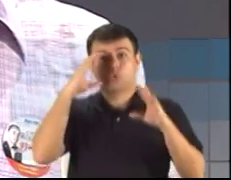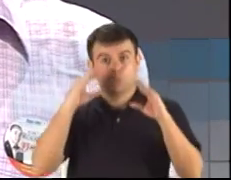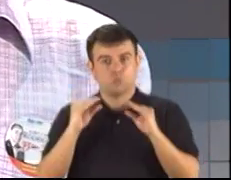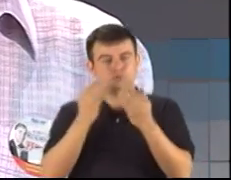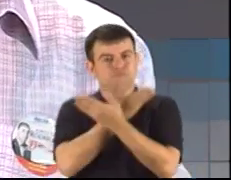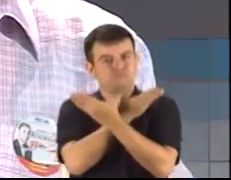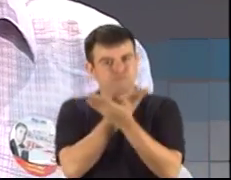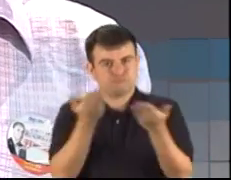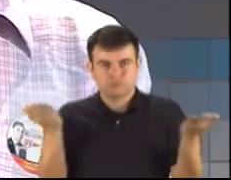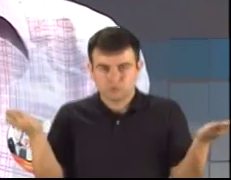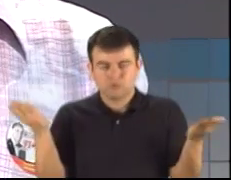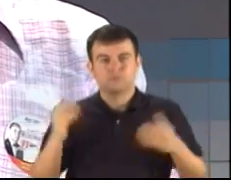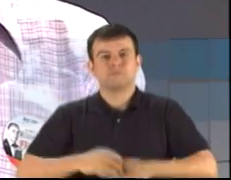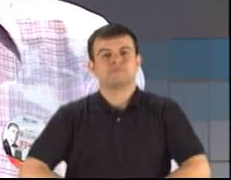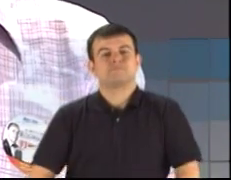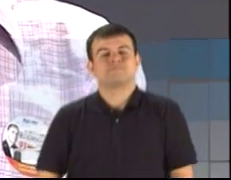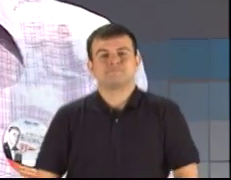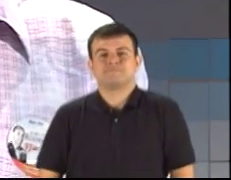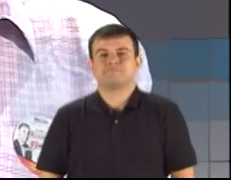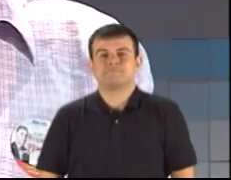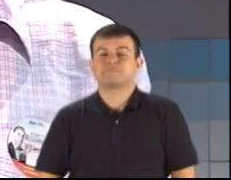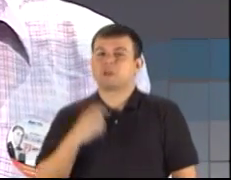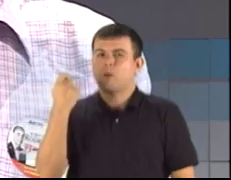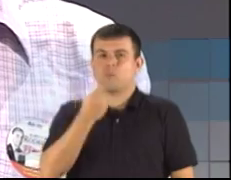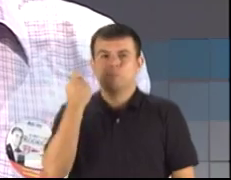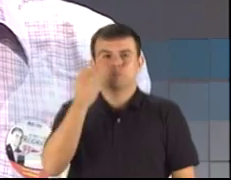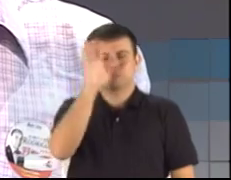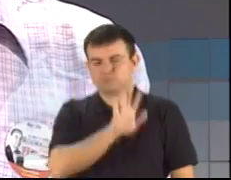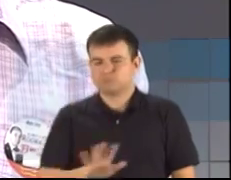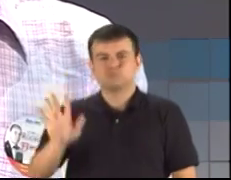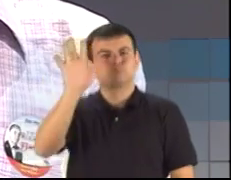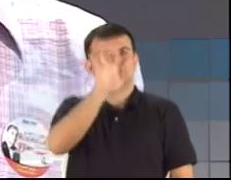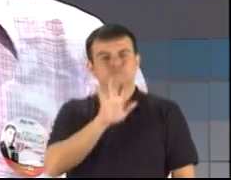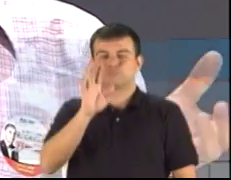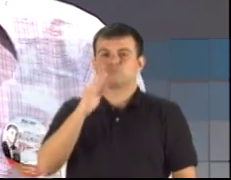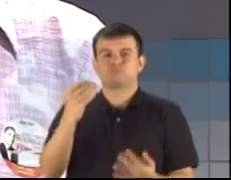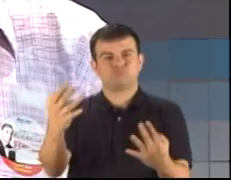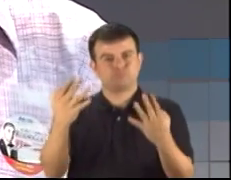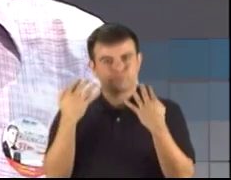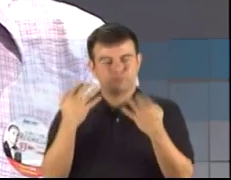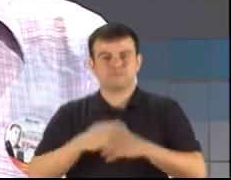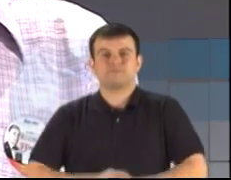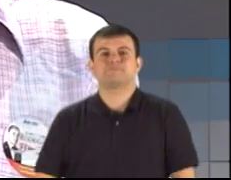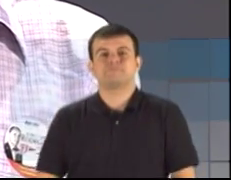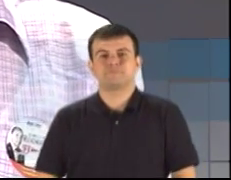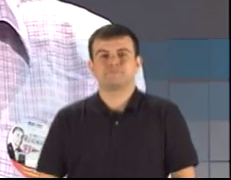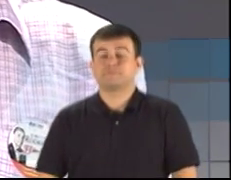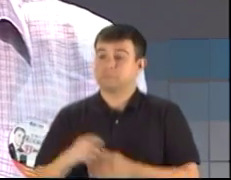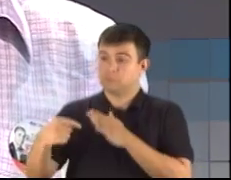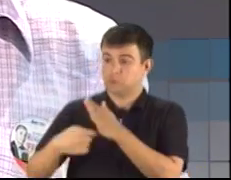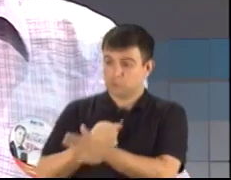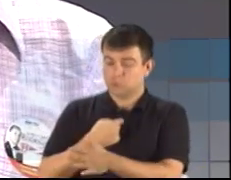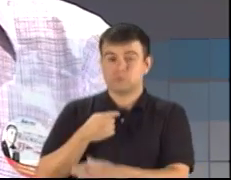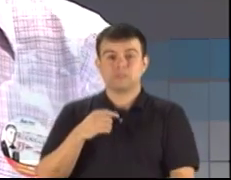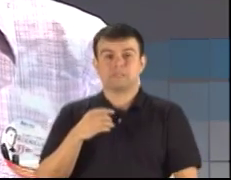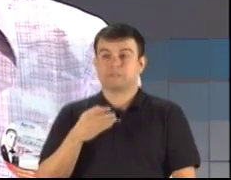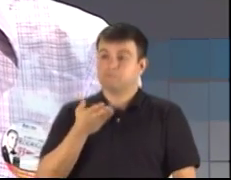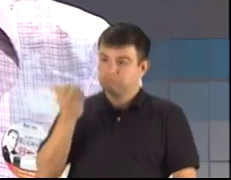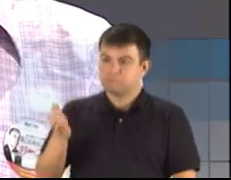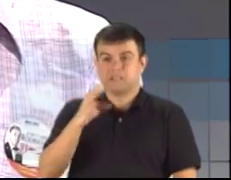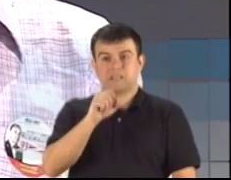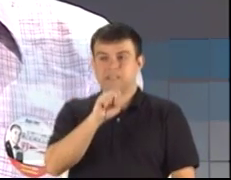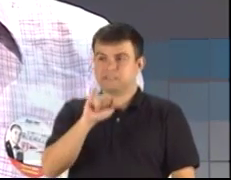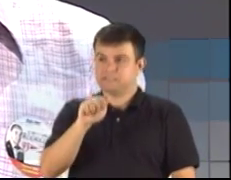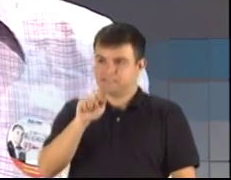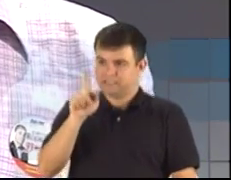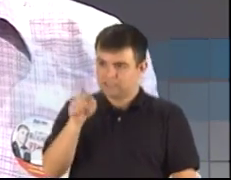os gaúchos que estão nos assistindo. E, a respeito da pergunta do nosso candidato Cassiá,